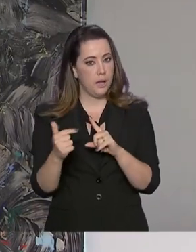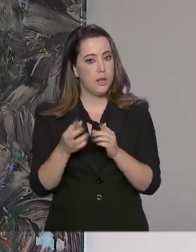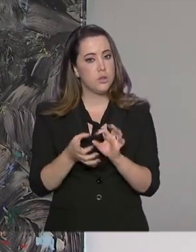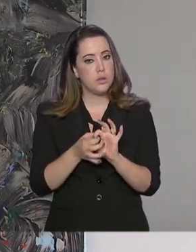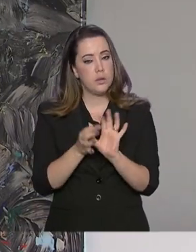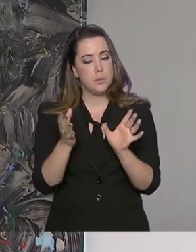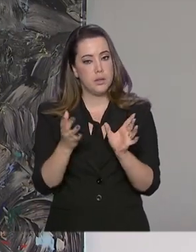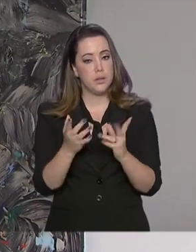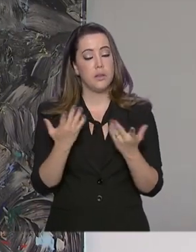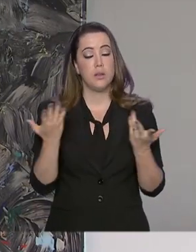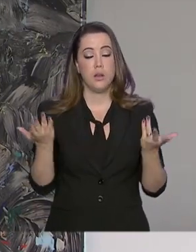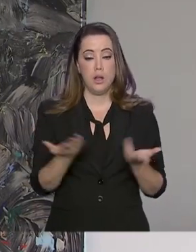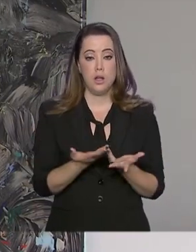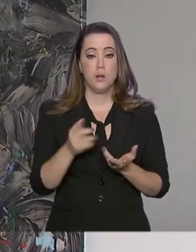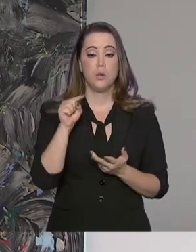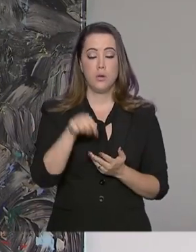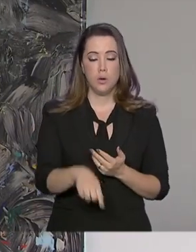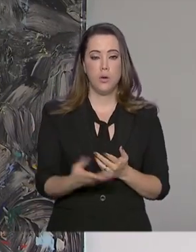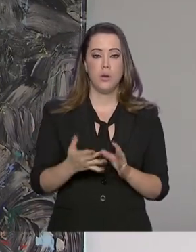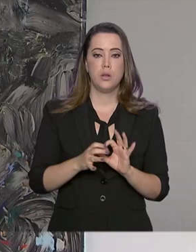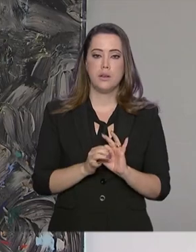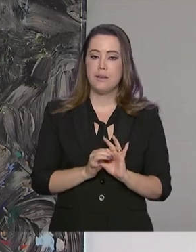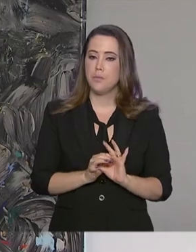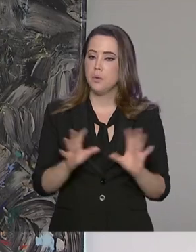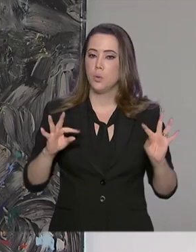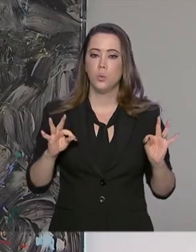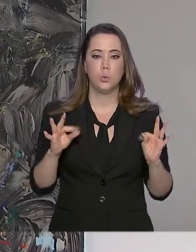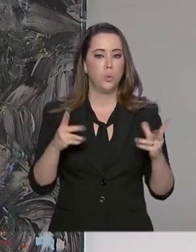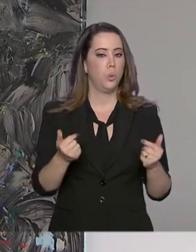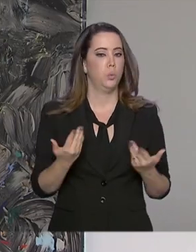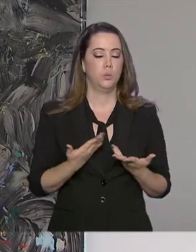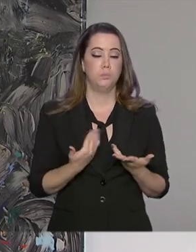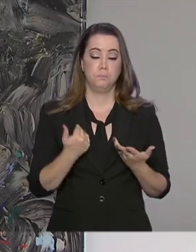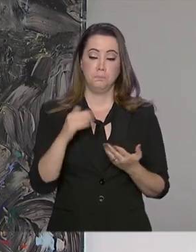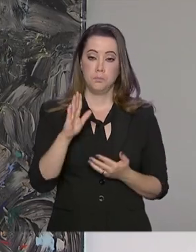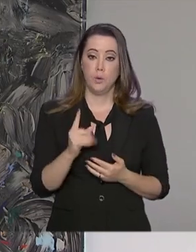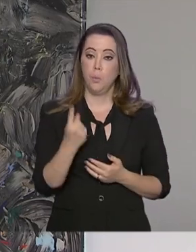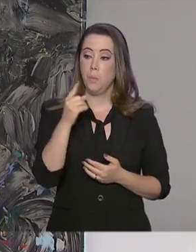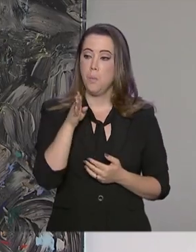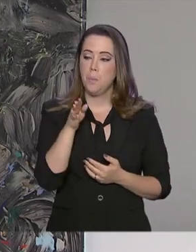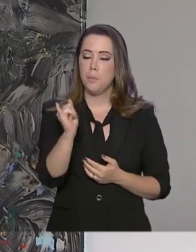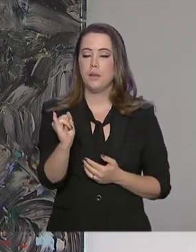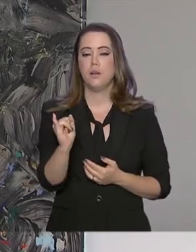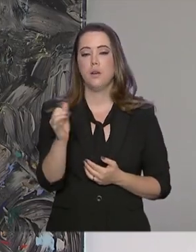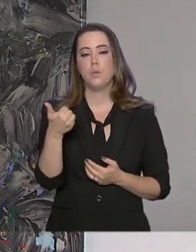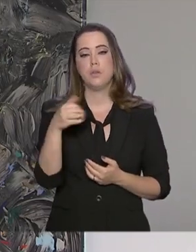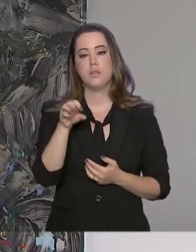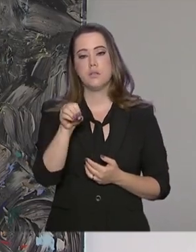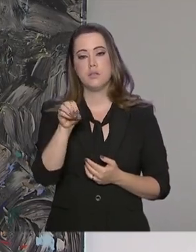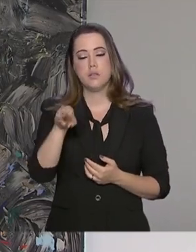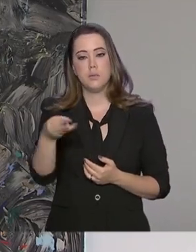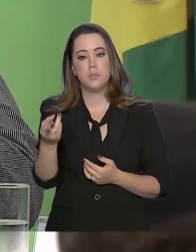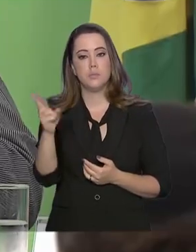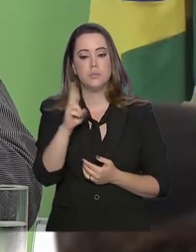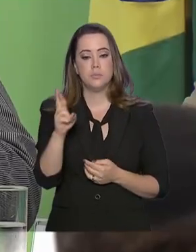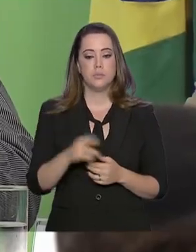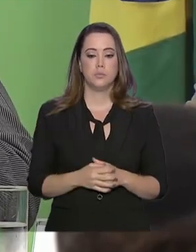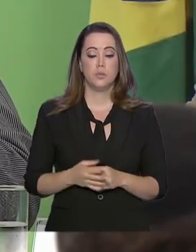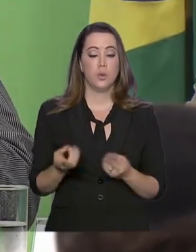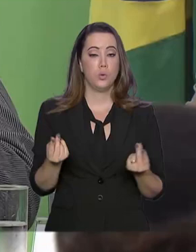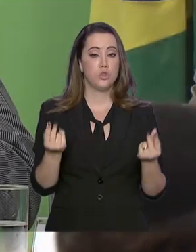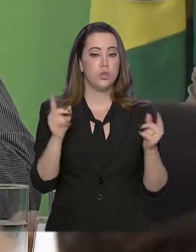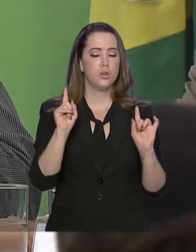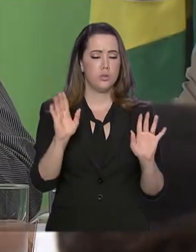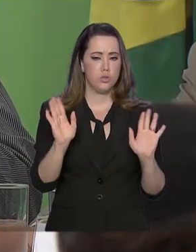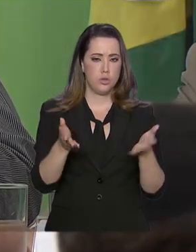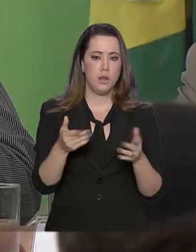sido congelado. Agora, a pasta descontingenciou o restante, 1 bilhão e 100 milhões de reais. O dinheiro